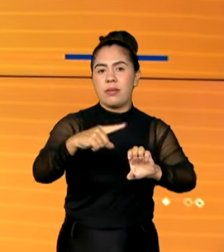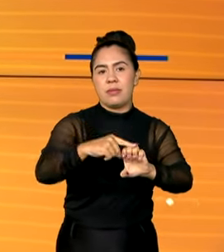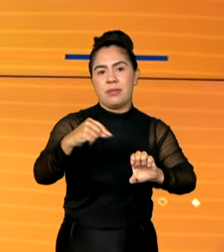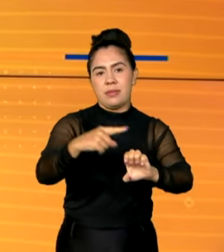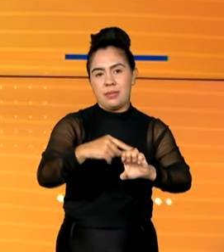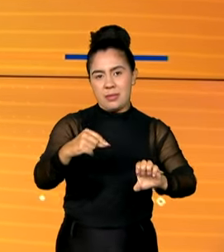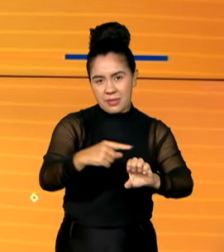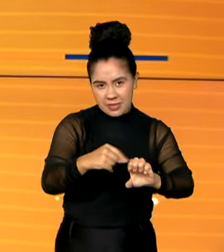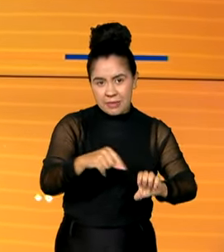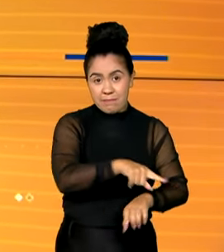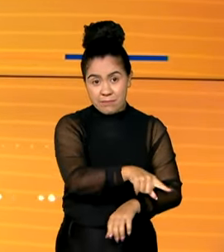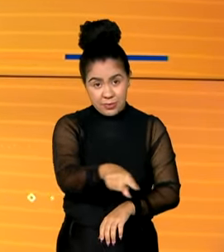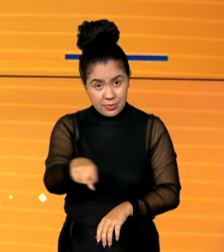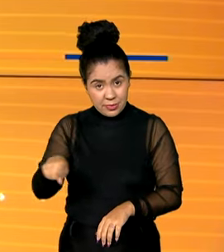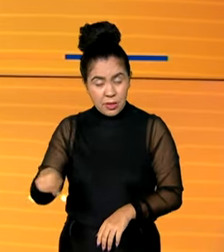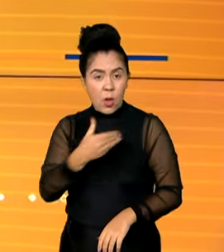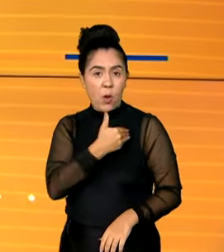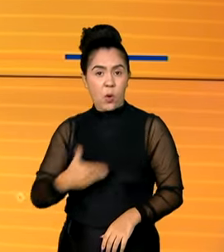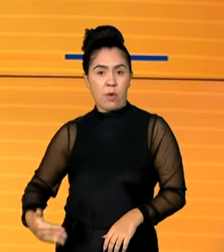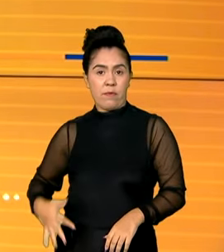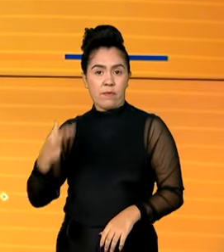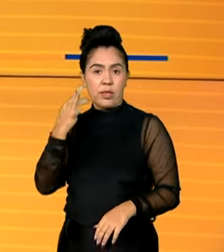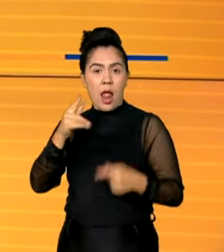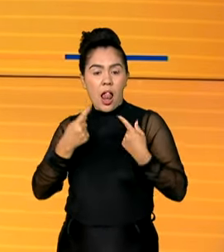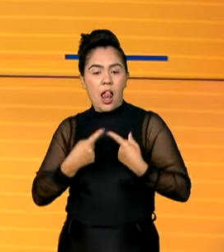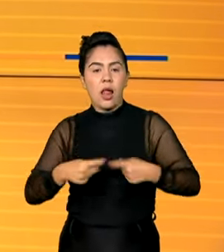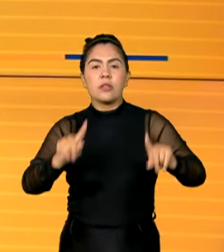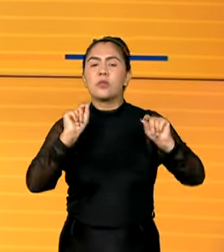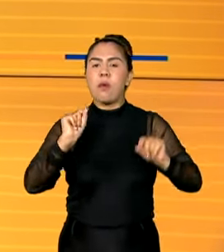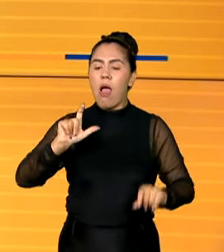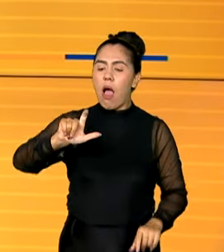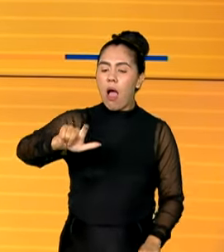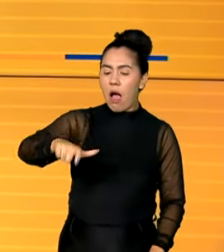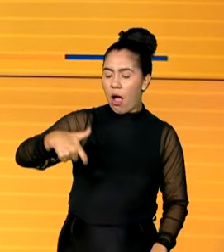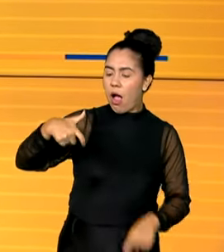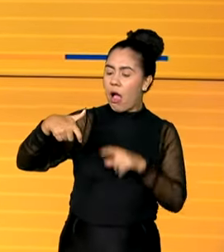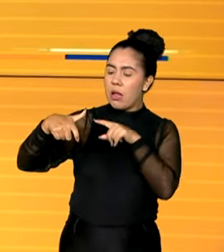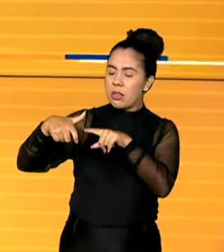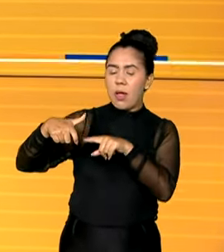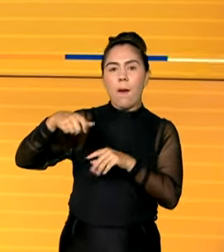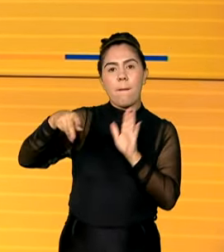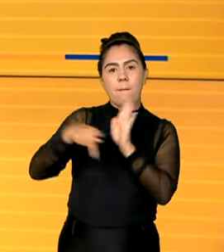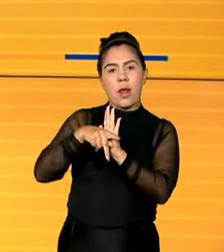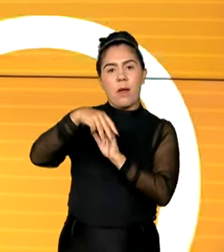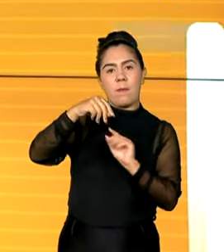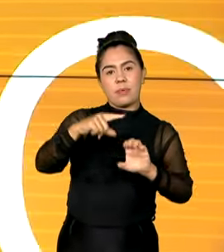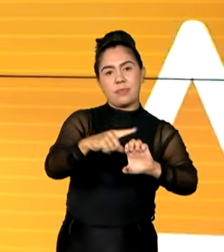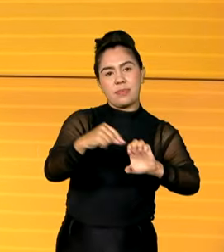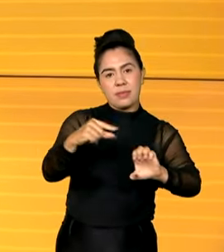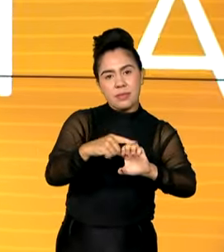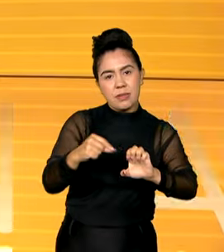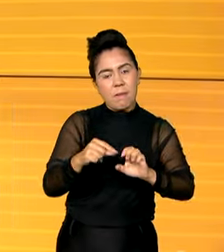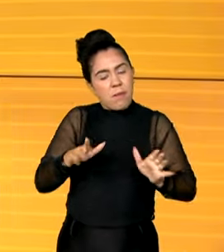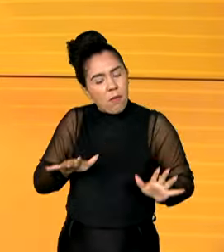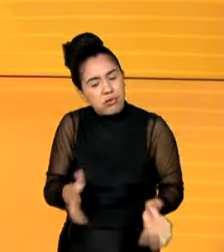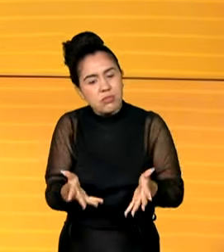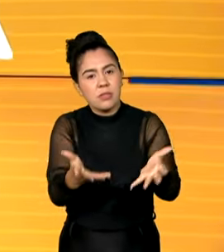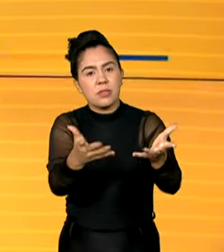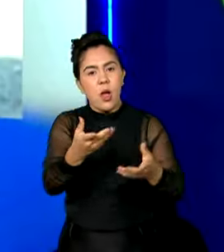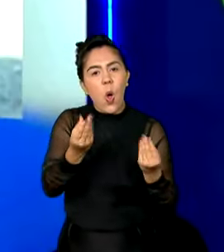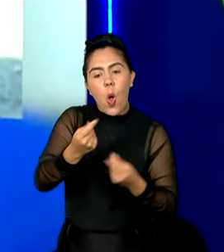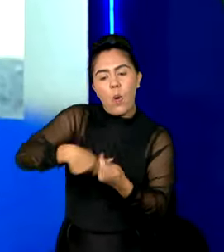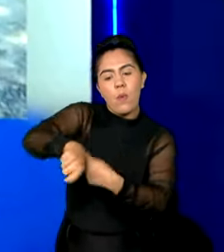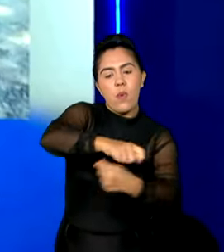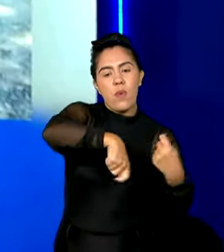individuais. O governo federal lançou o cartão MEI, que é uma forma de facilitar a vida dos pequenos negócios no país.